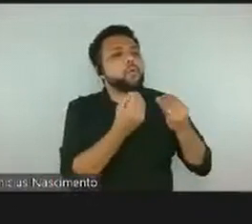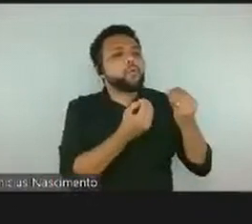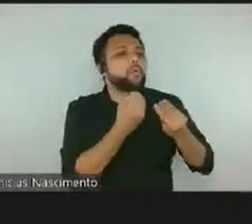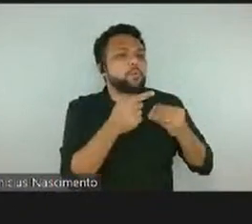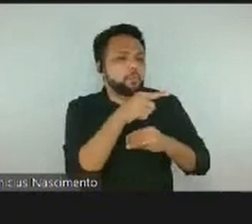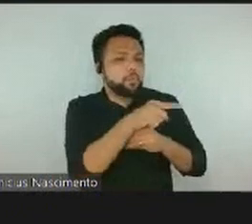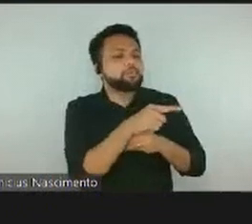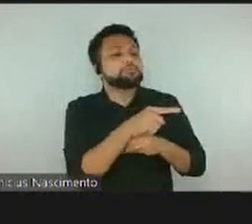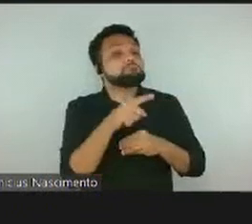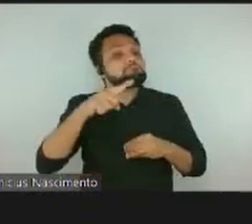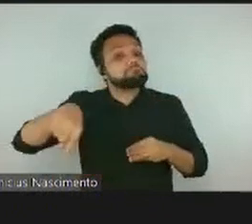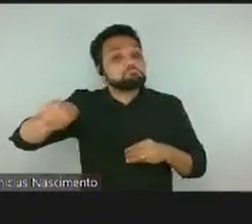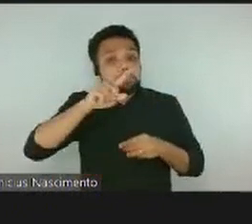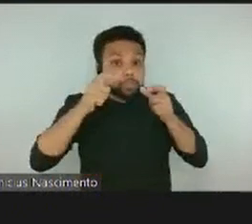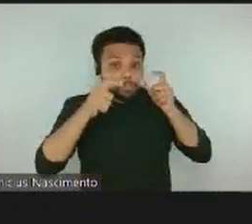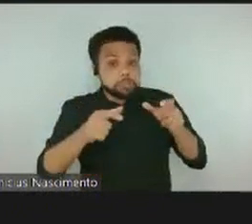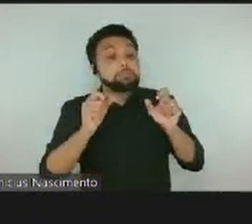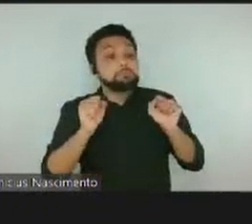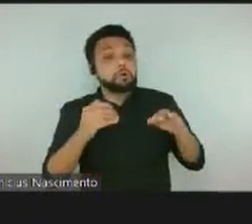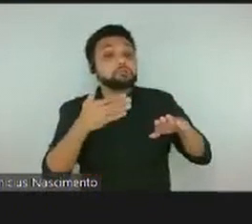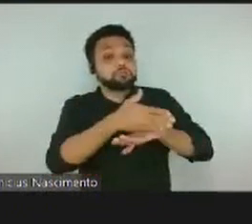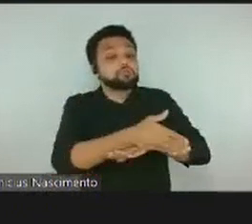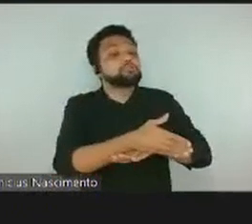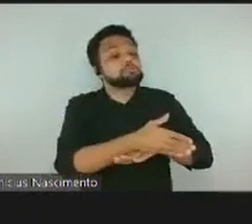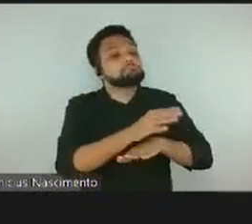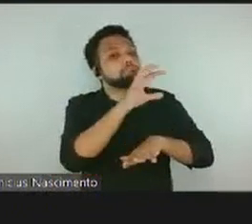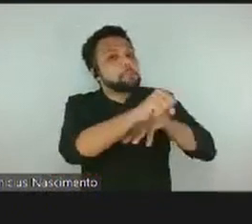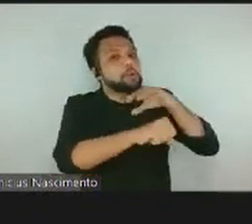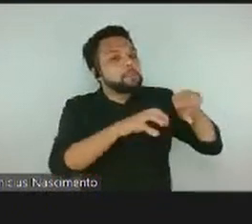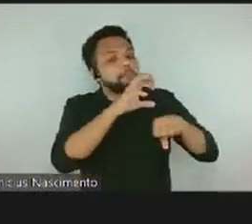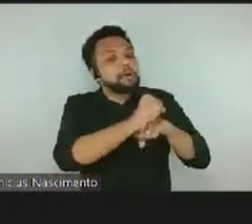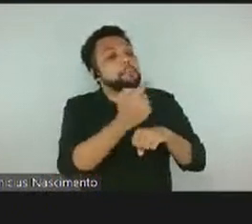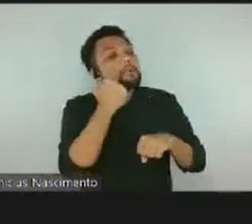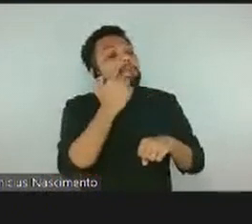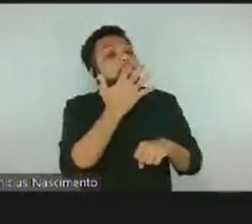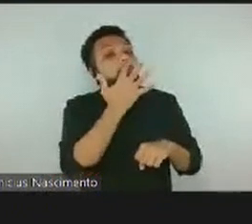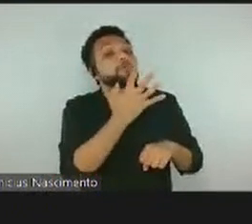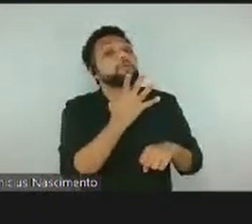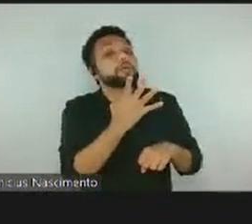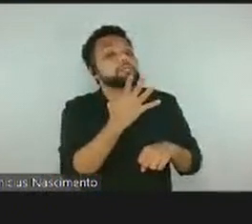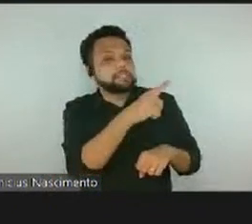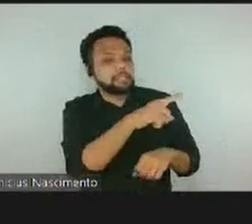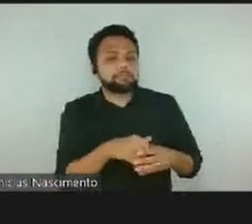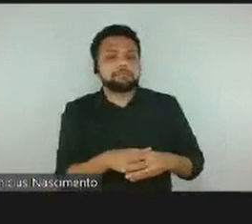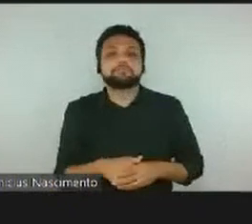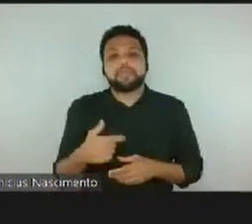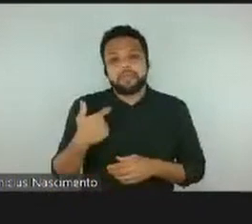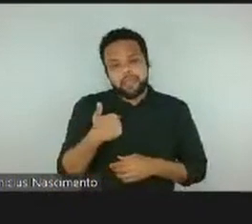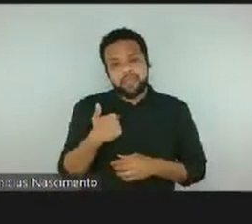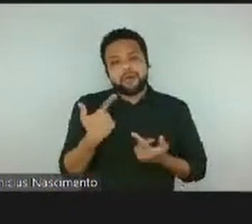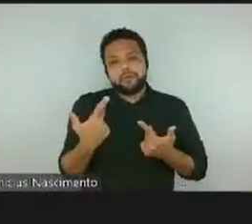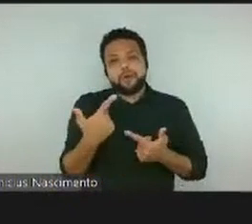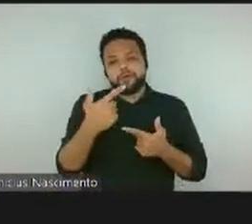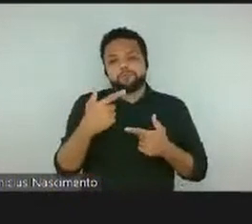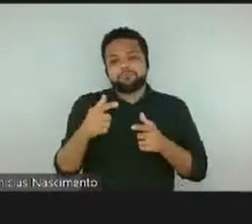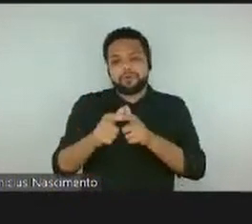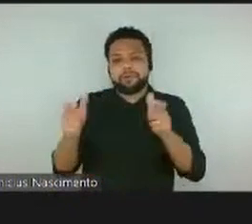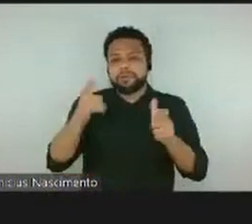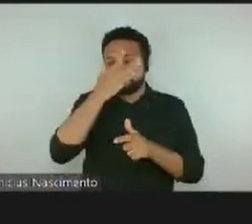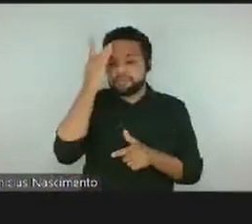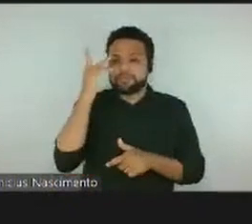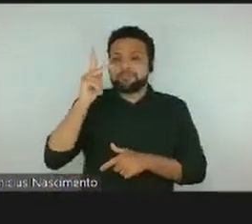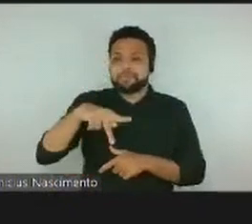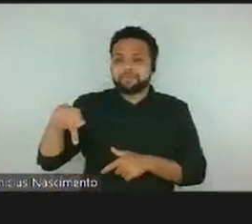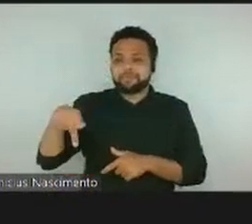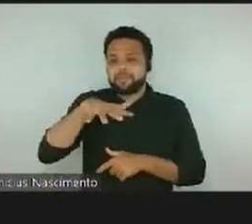em conhecer esse acervo pode entrar. eu, como todos os educadores, a gente parte o nosso trabalho